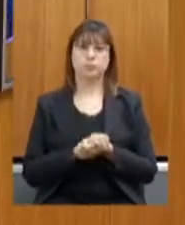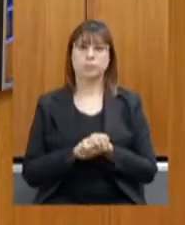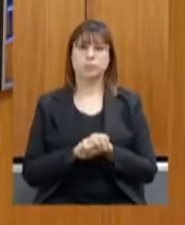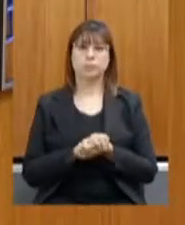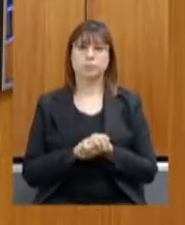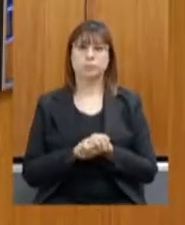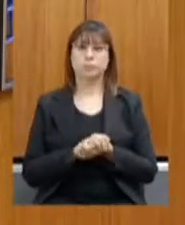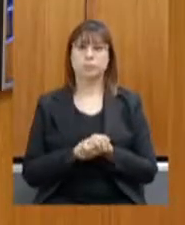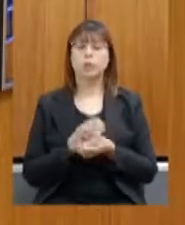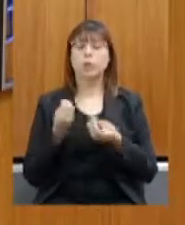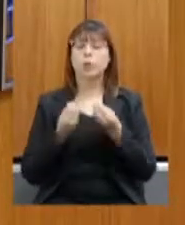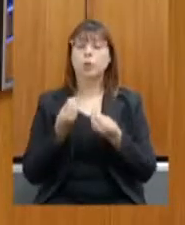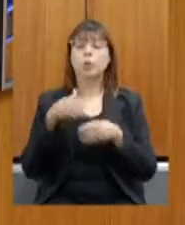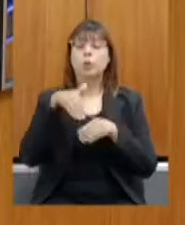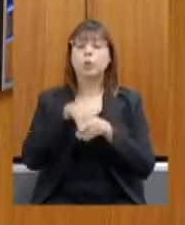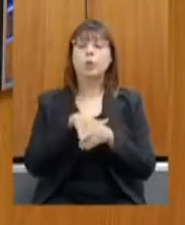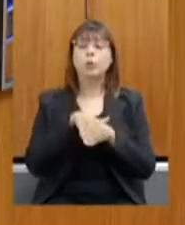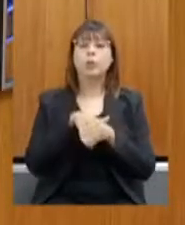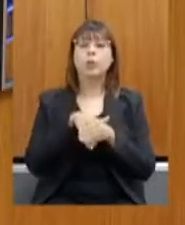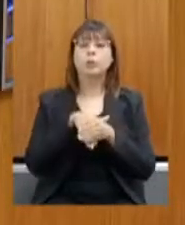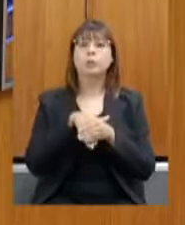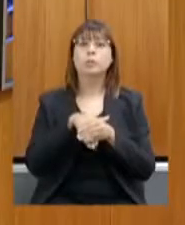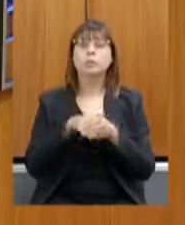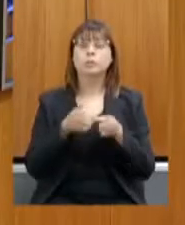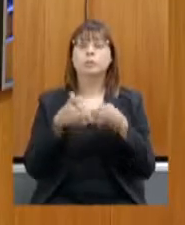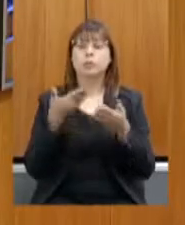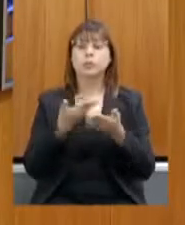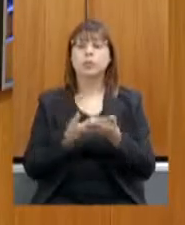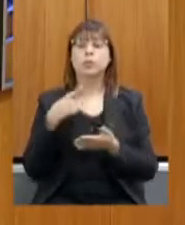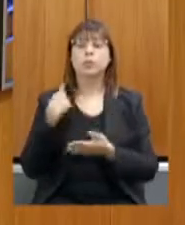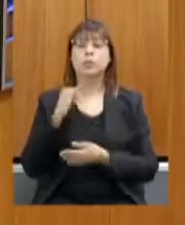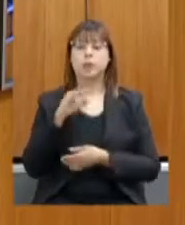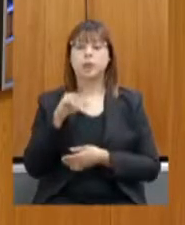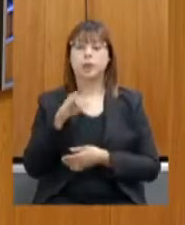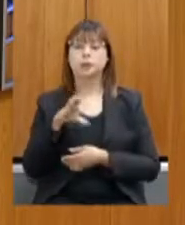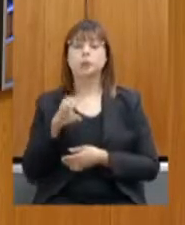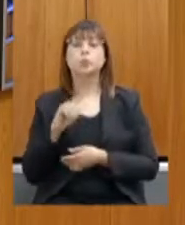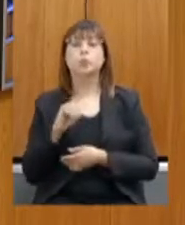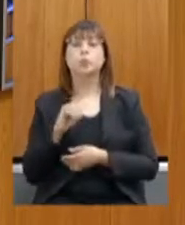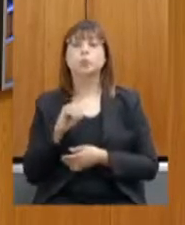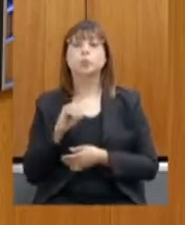como vota o requerimento deputado Inácio Franco